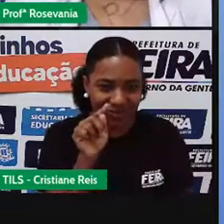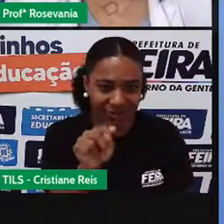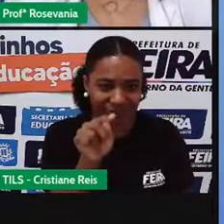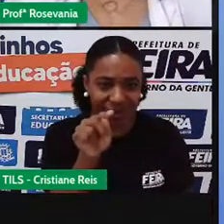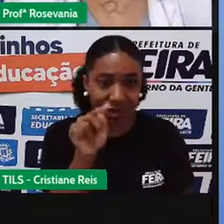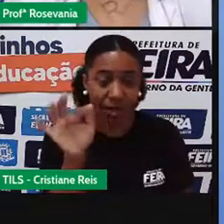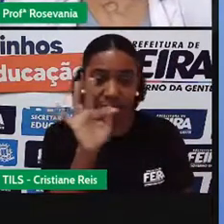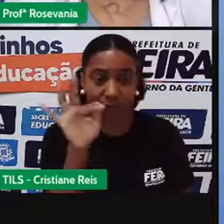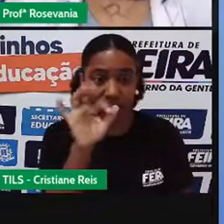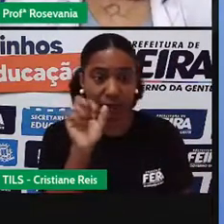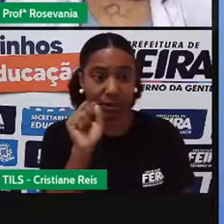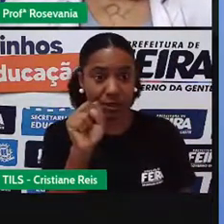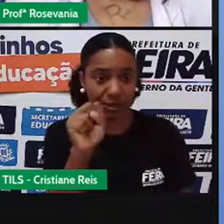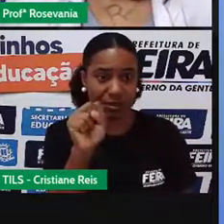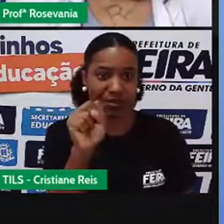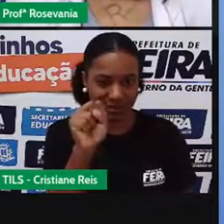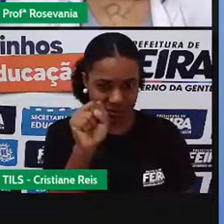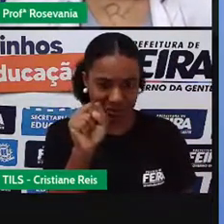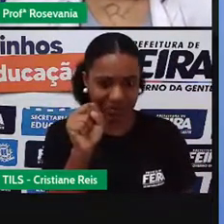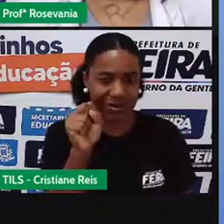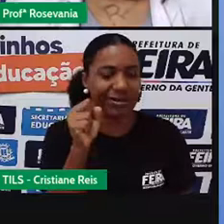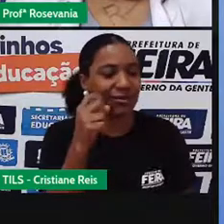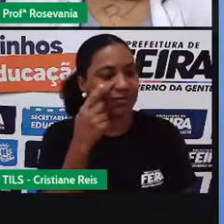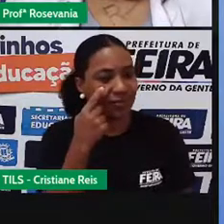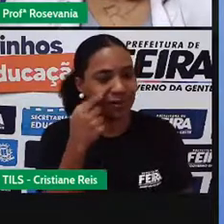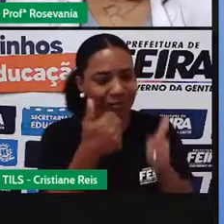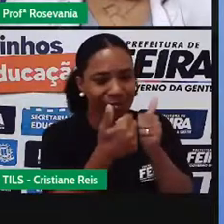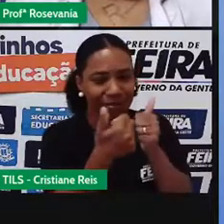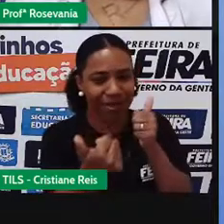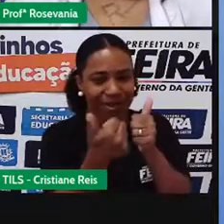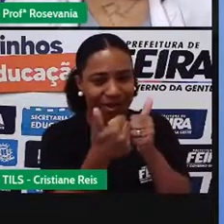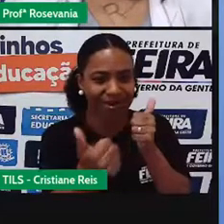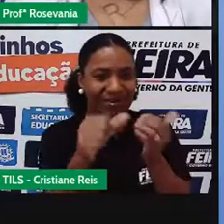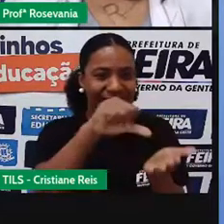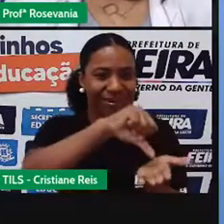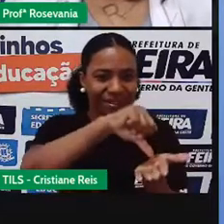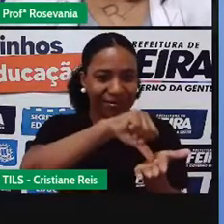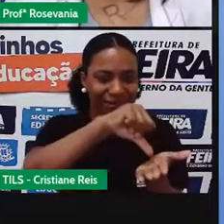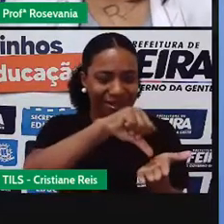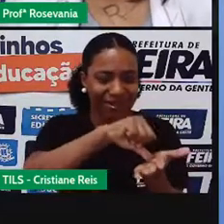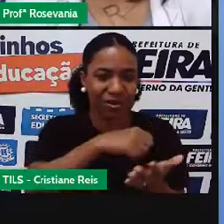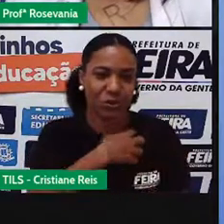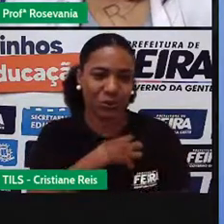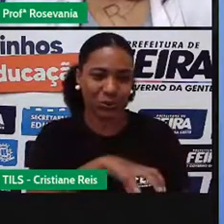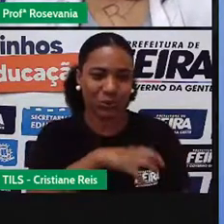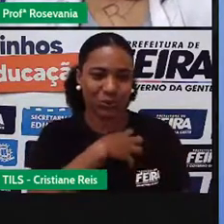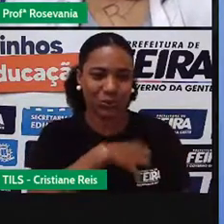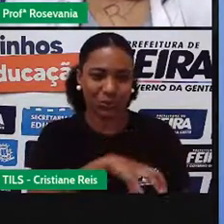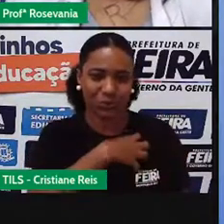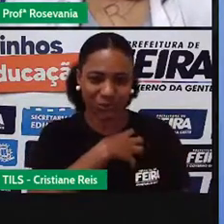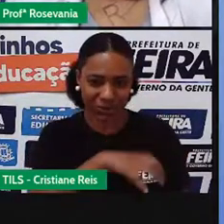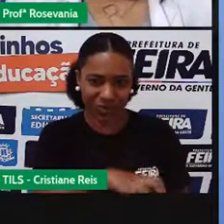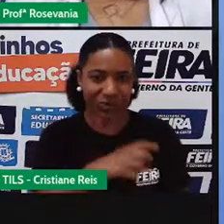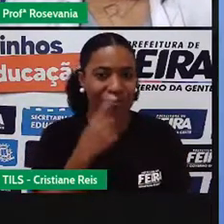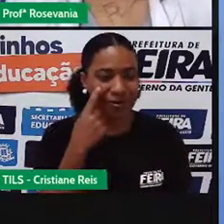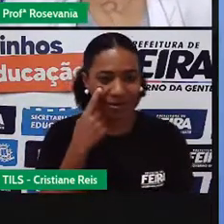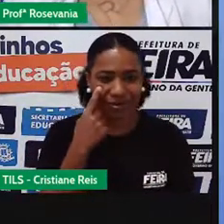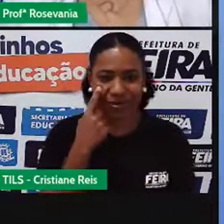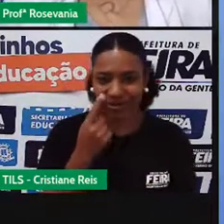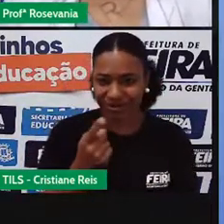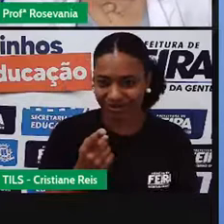capital. Então, essa aqui é a nossa região. E aqui a área ampliada dela, né, você está vendo aqui a área da região metropolitana, né,